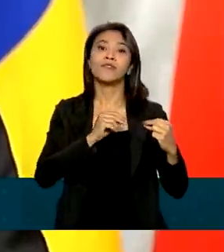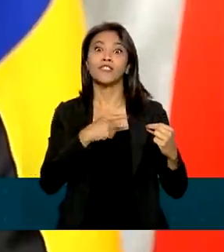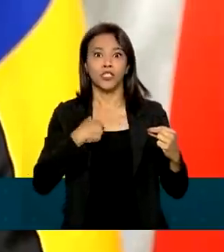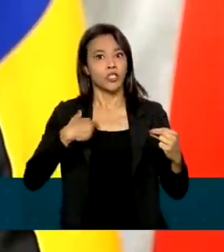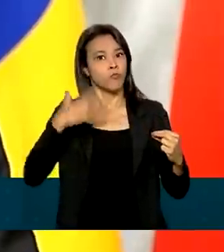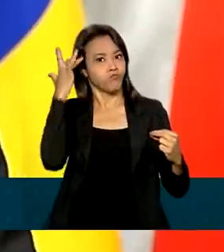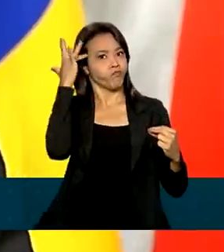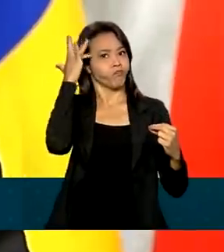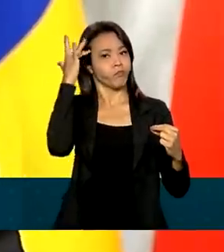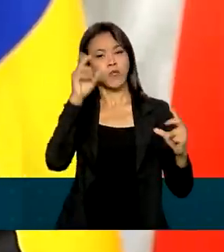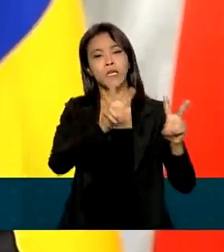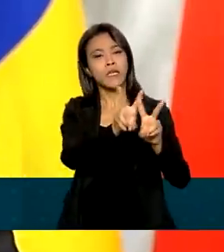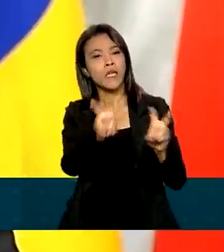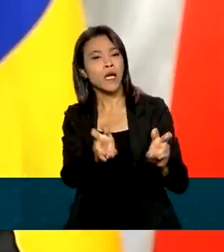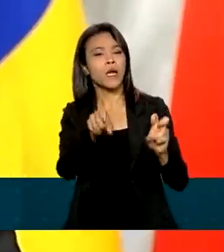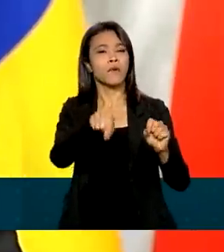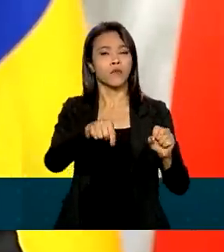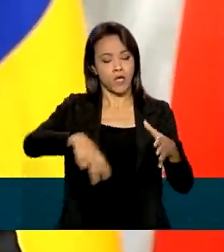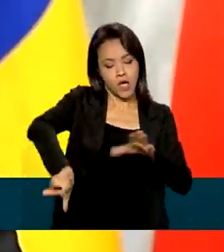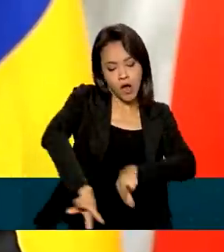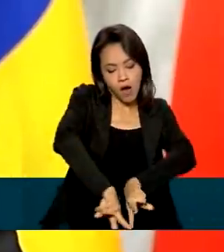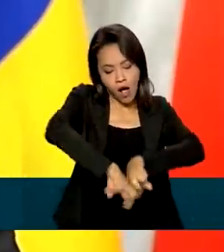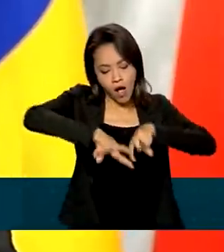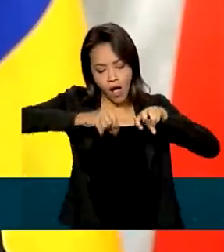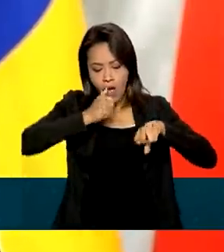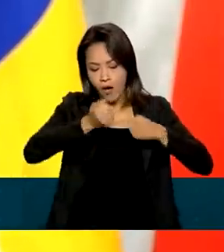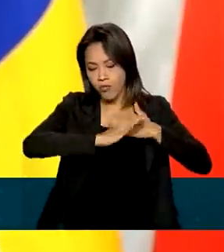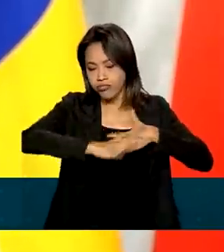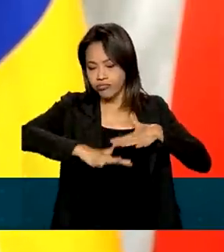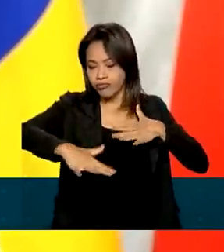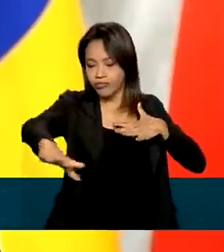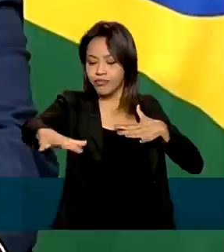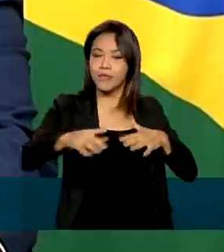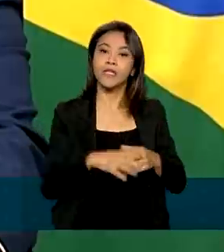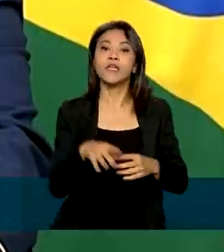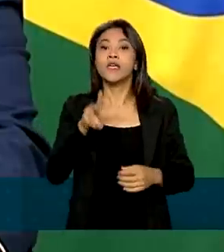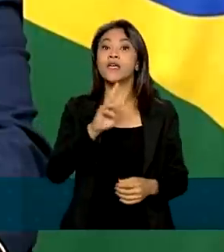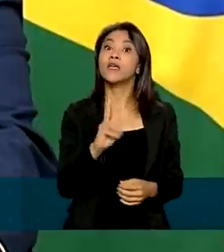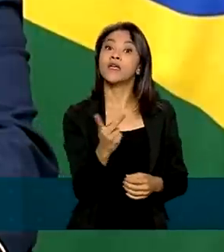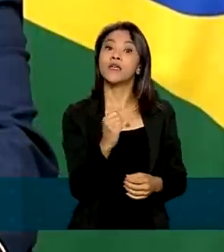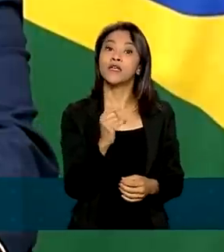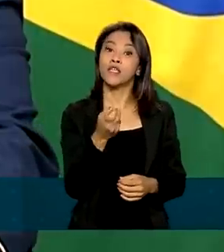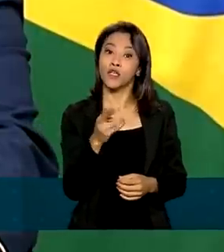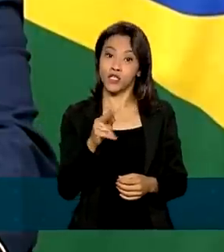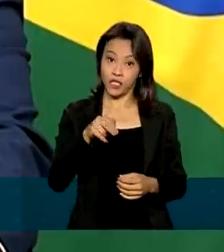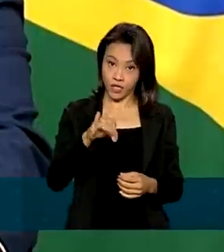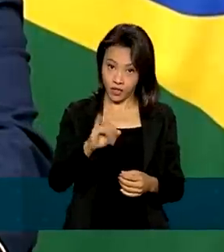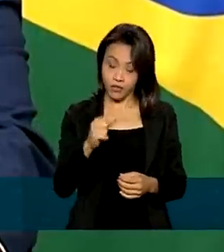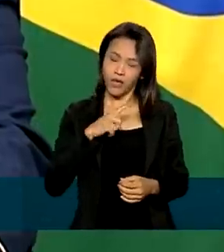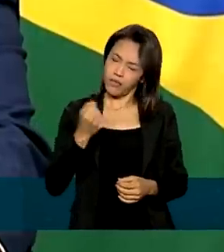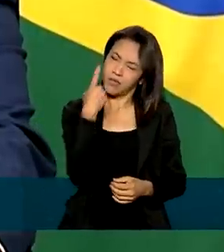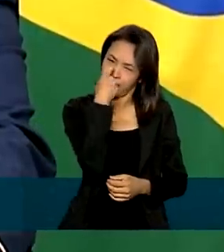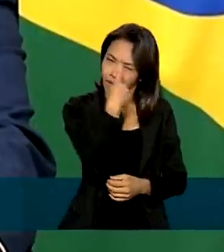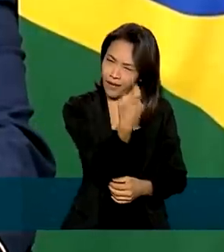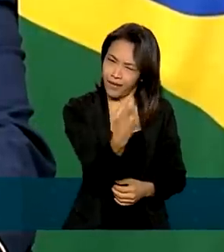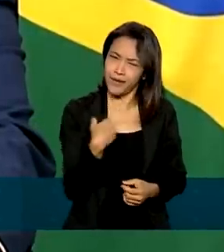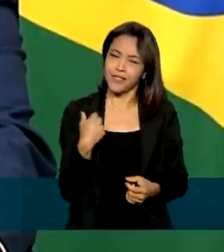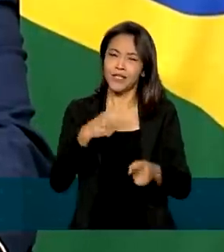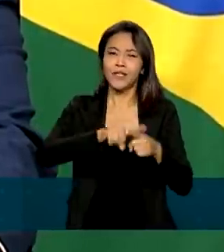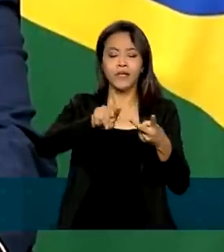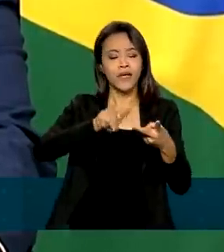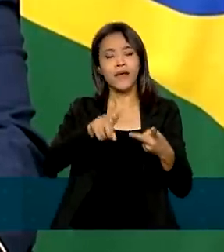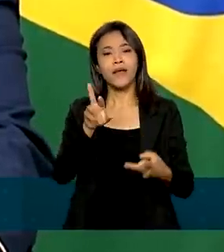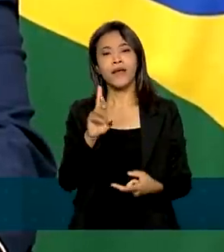alto nível em temas como exploração em águas profundas e hidrogênio. Temos interesse nos pequenos reatores